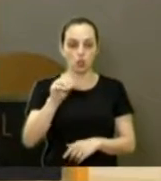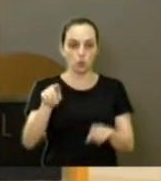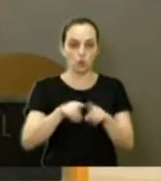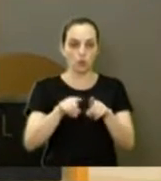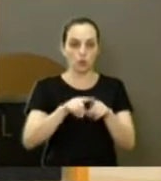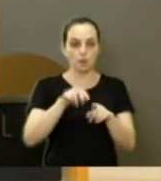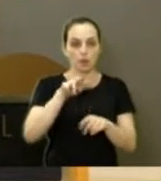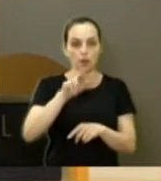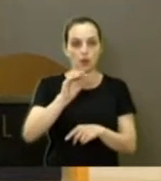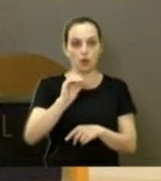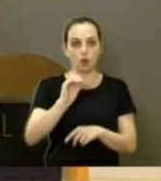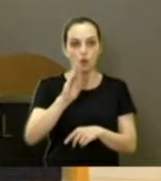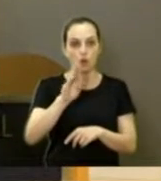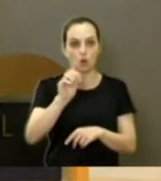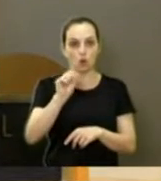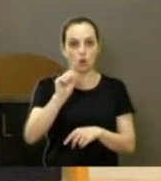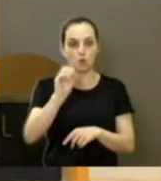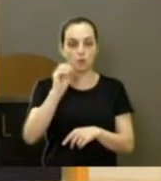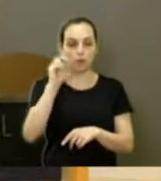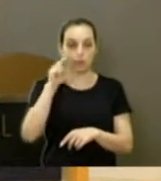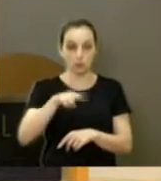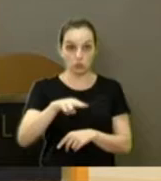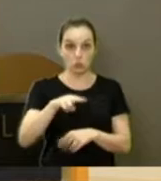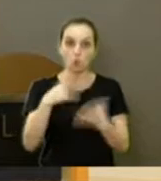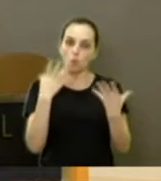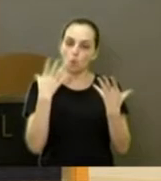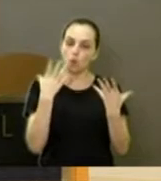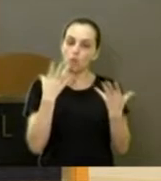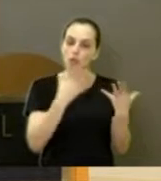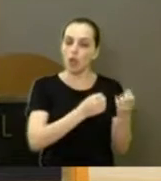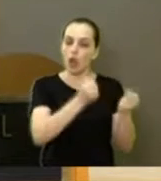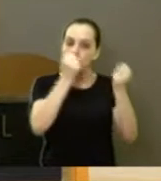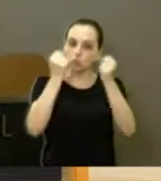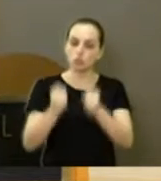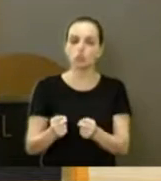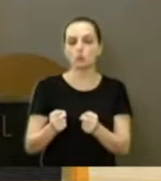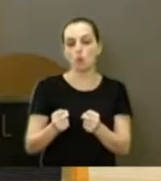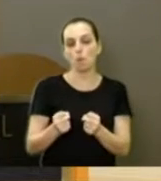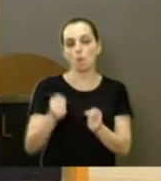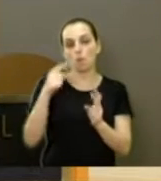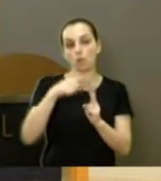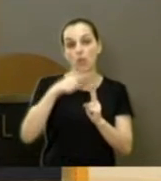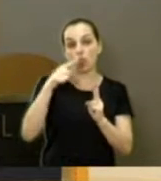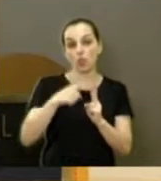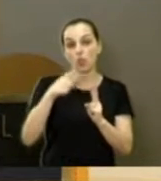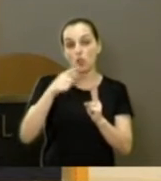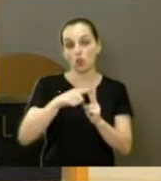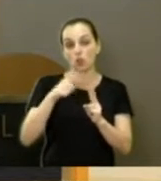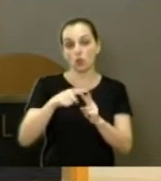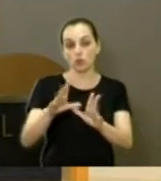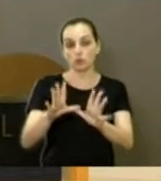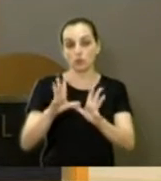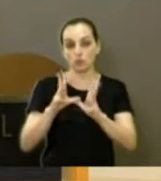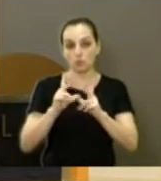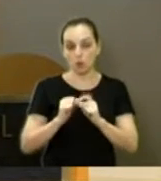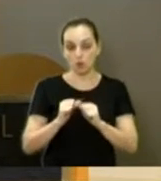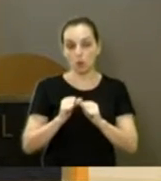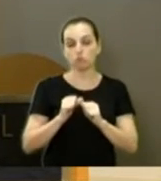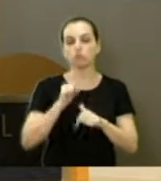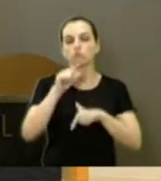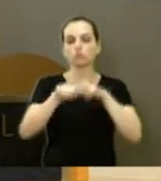e fiz questão de todos os colegas dessa casa assinar, porque dois merecedor, dois coronéis aí que